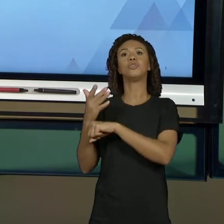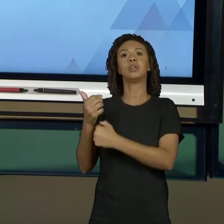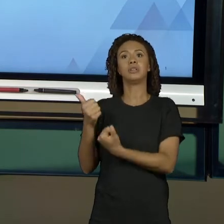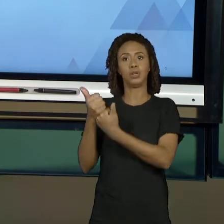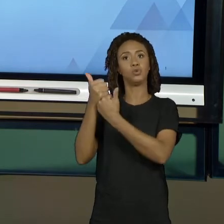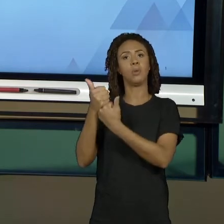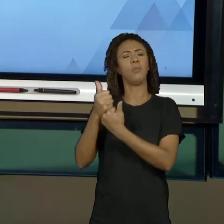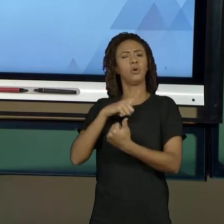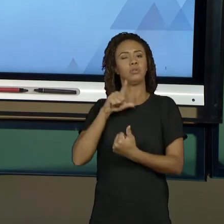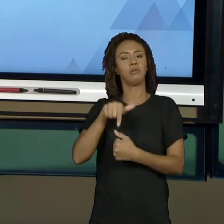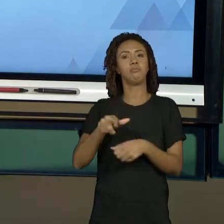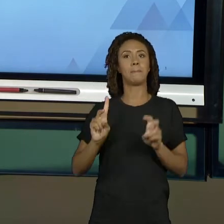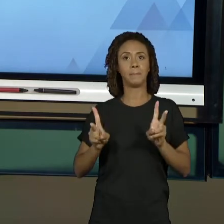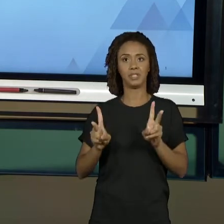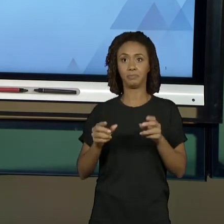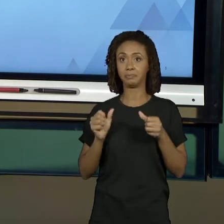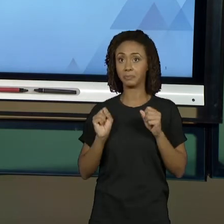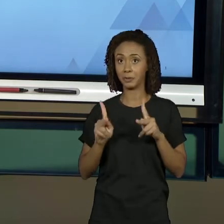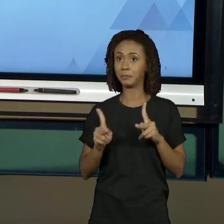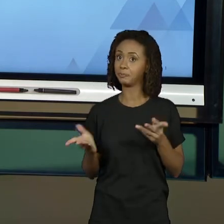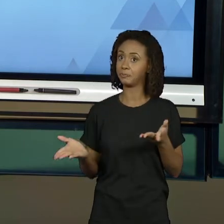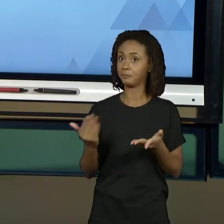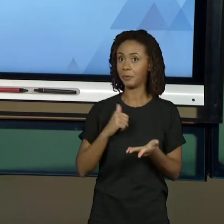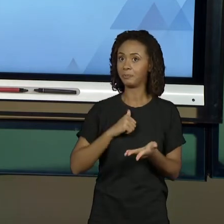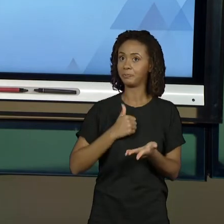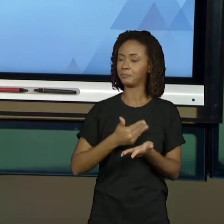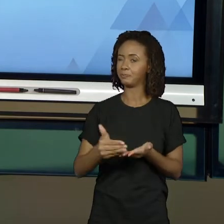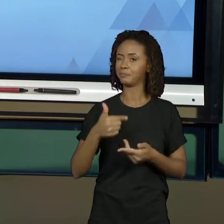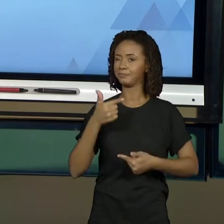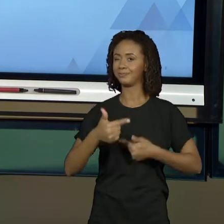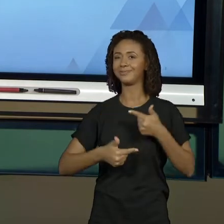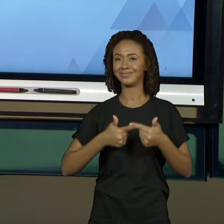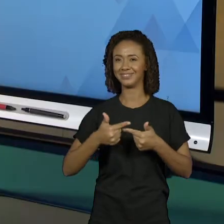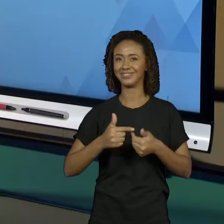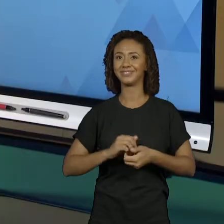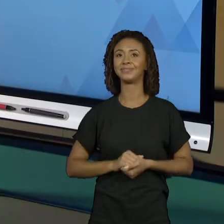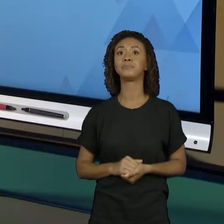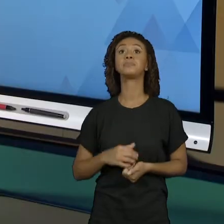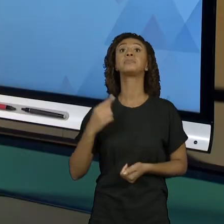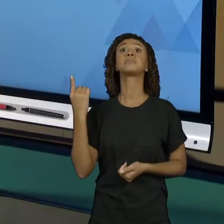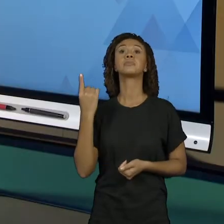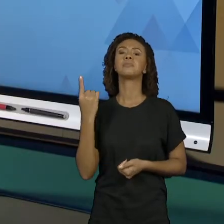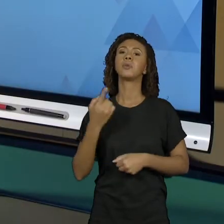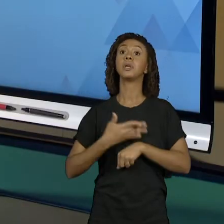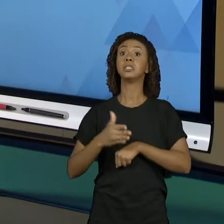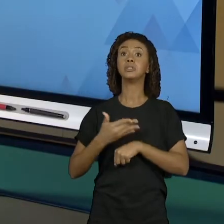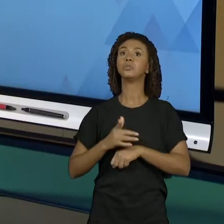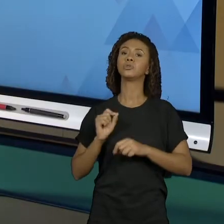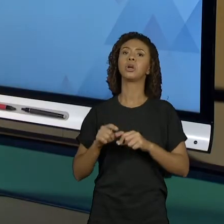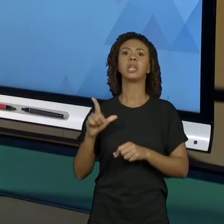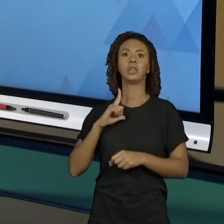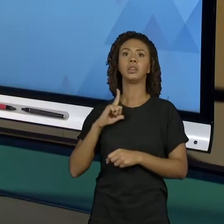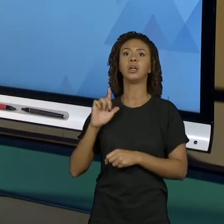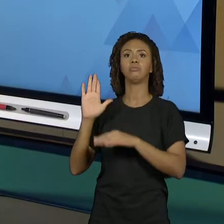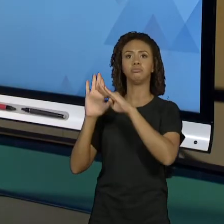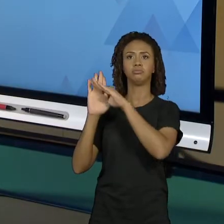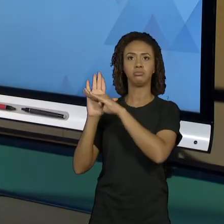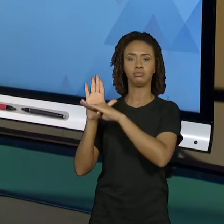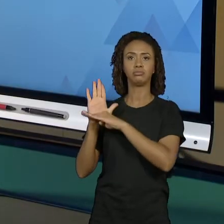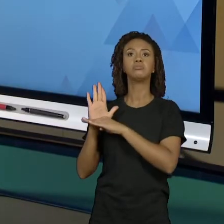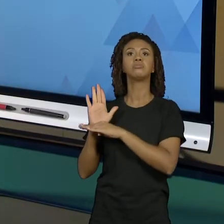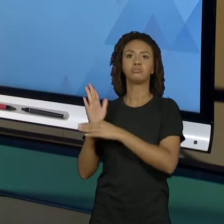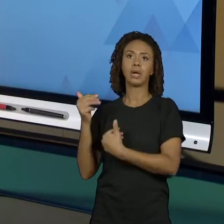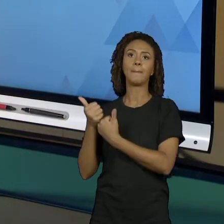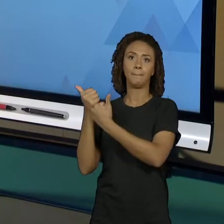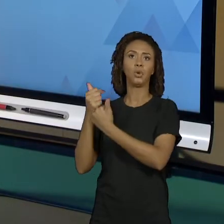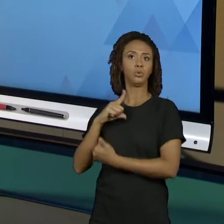aulas. Então, vamos lá, vamos trabalhar. O primeiro exercício é um exercício que está lá na relação dos exercícios